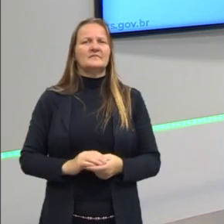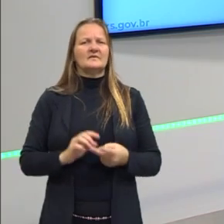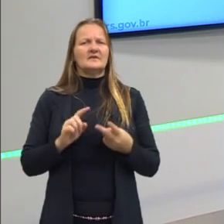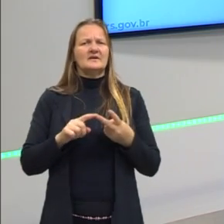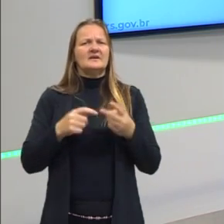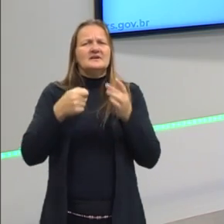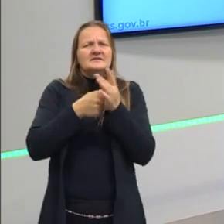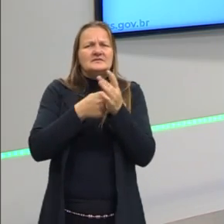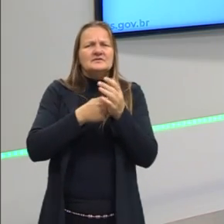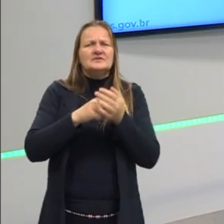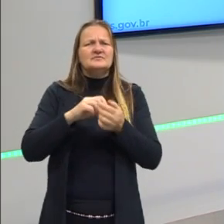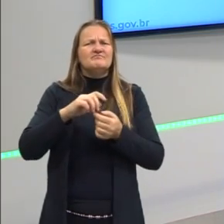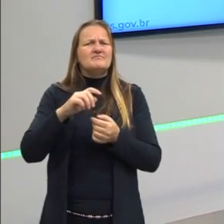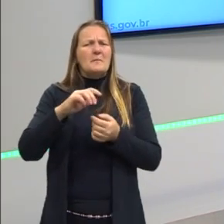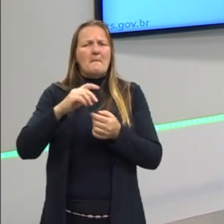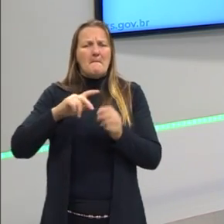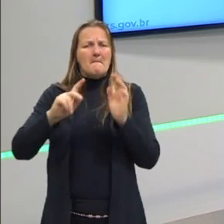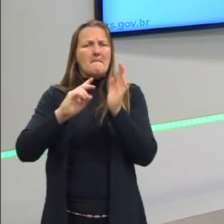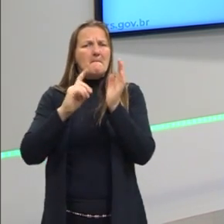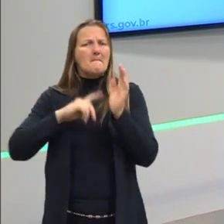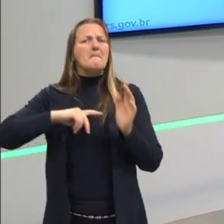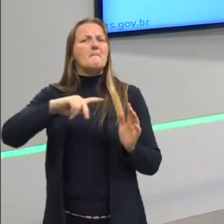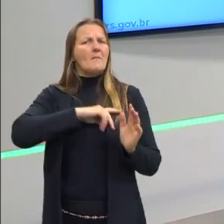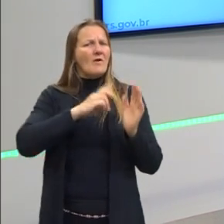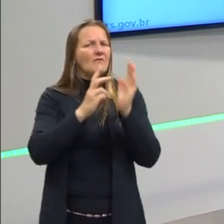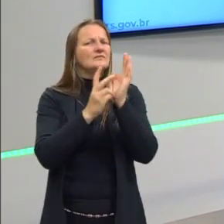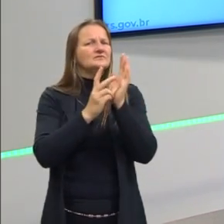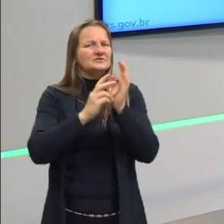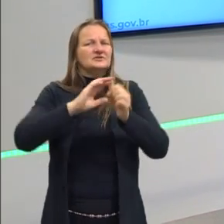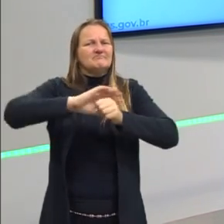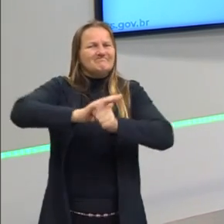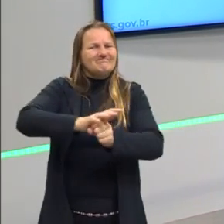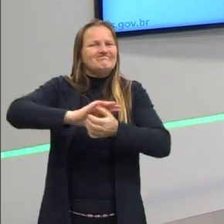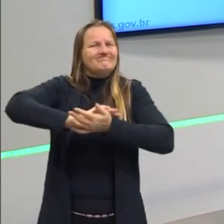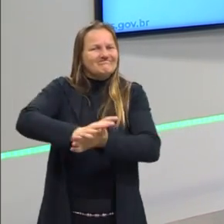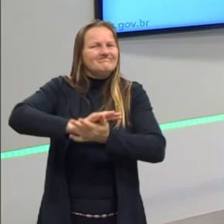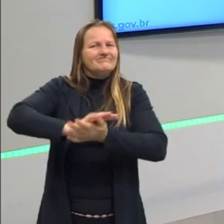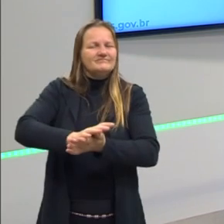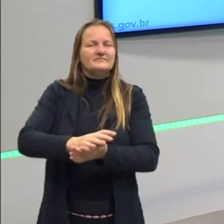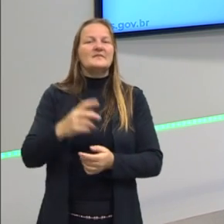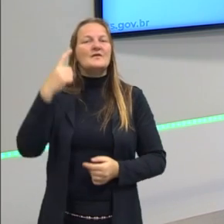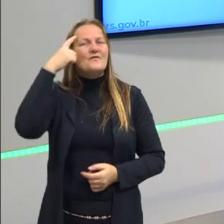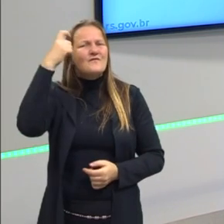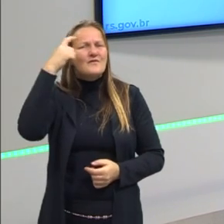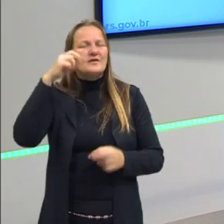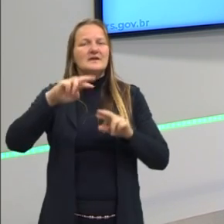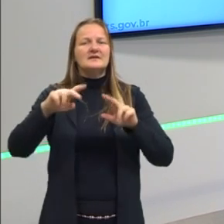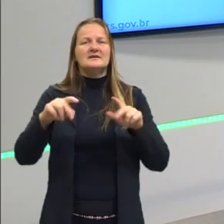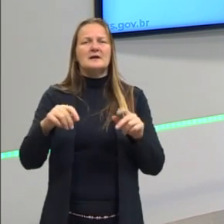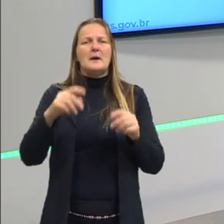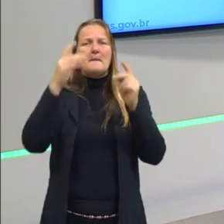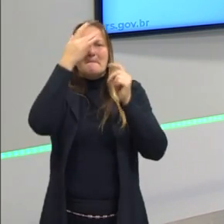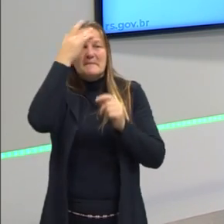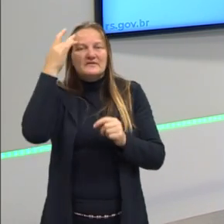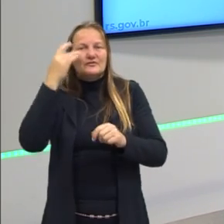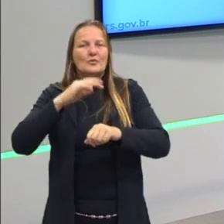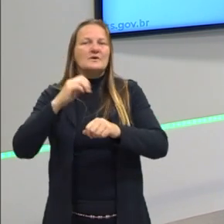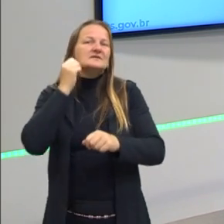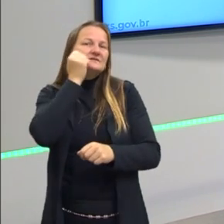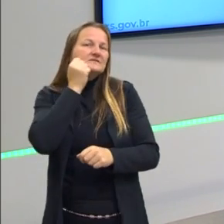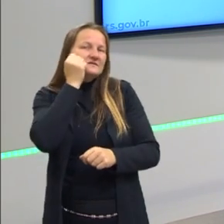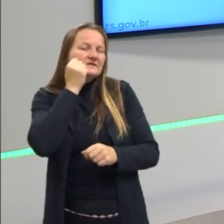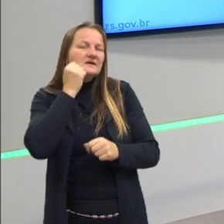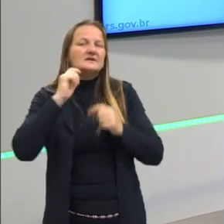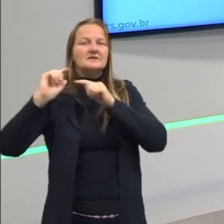tentativa de genocídio de povos indígenas que até hoje se perpetua, na violência contra pessoas negras com seus